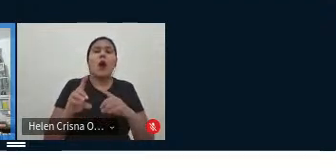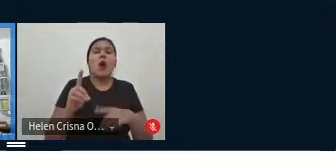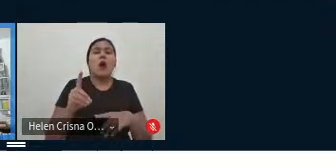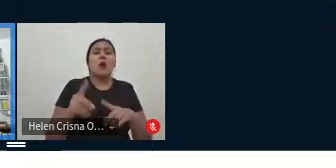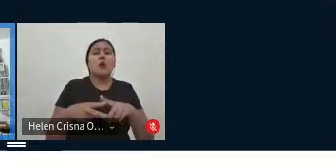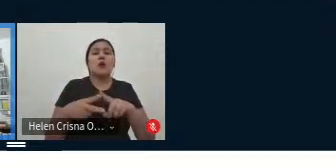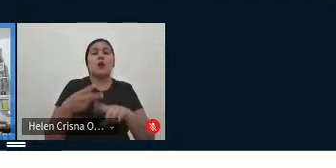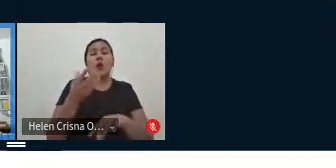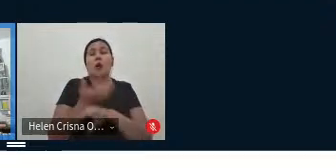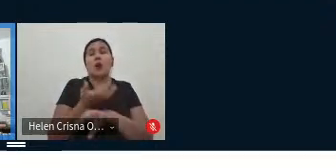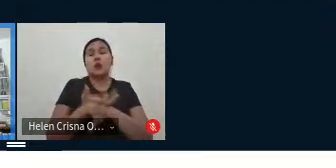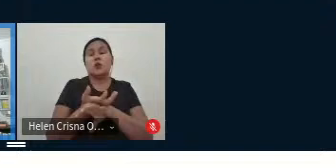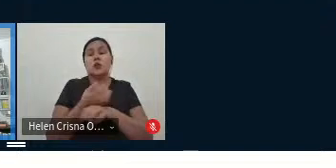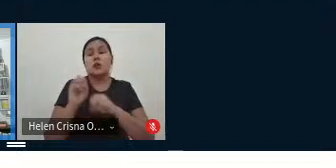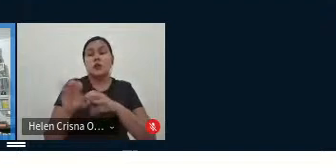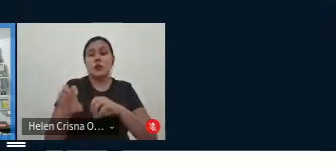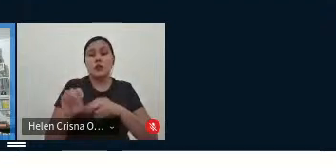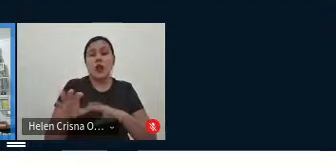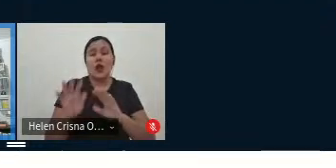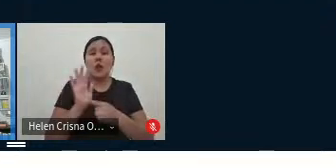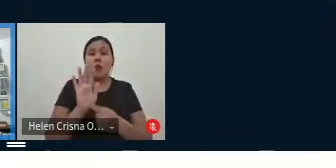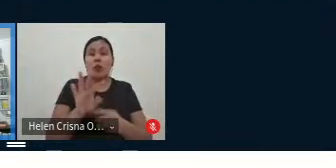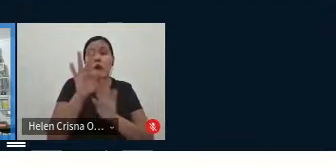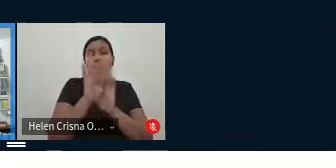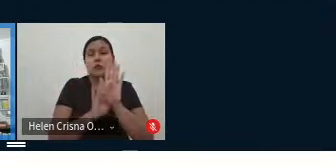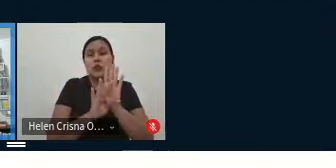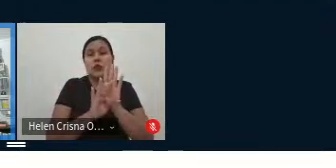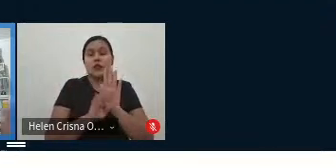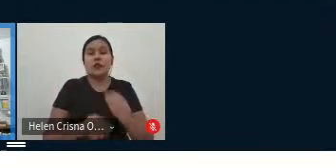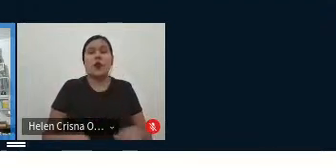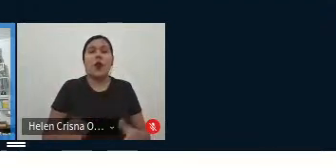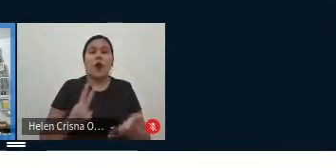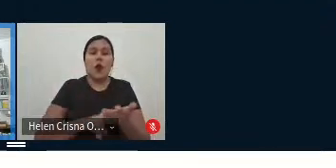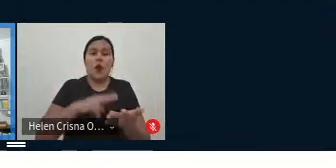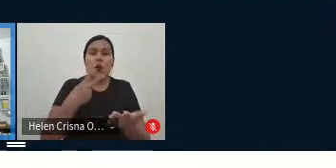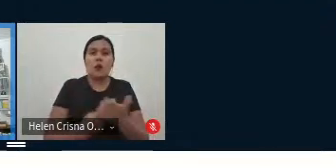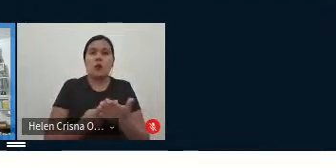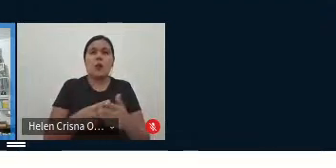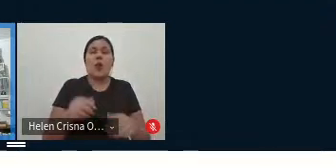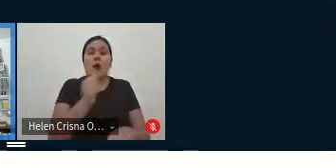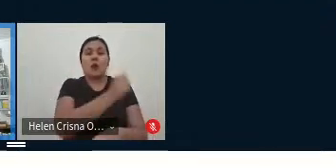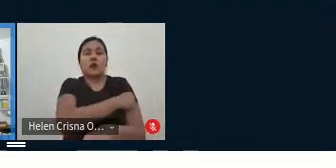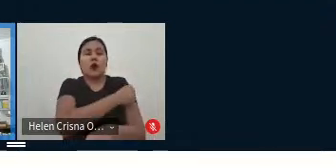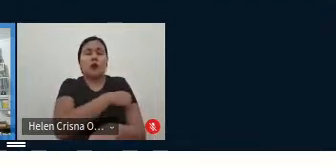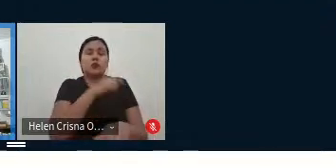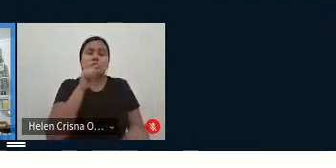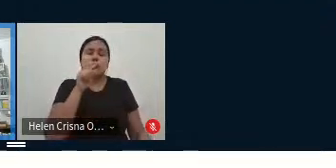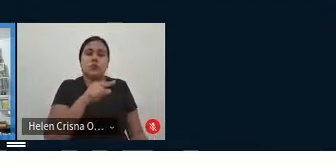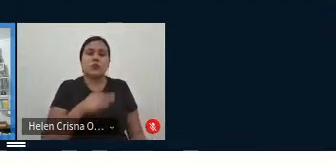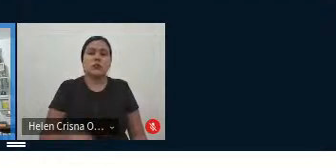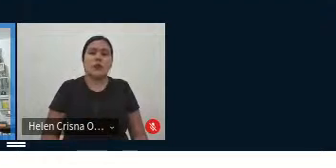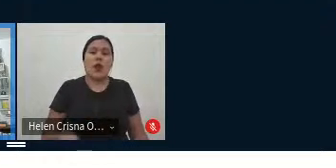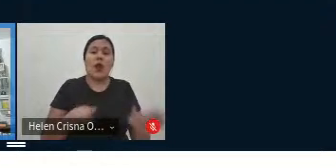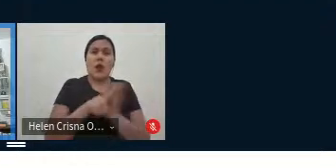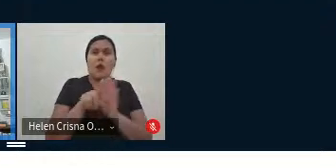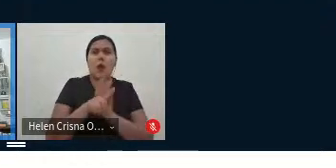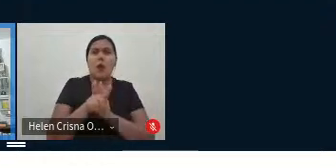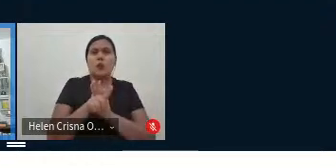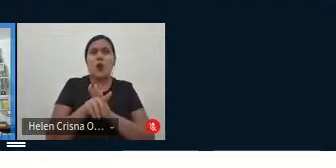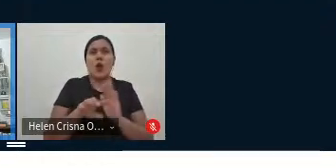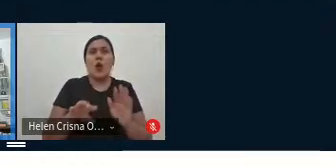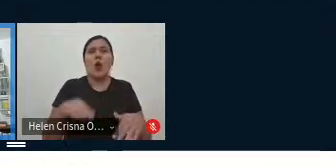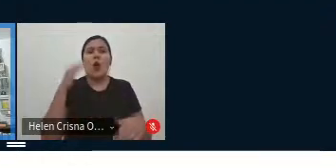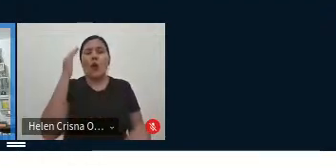Para apresentar os textos, o texto, na verdade, traduzido, para os alunos de lá. E perguntava a questão da